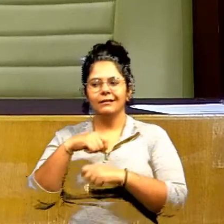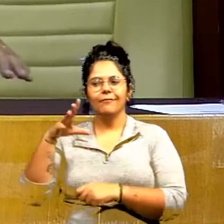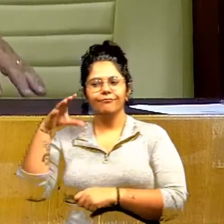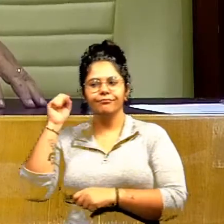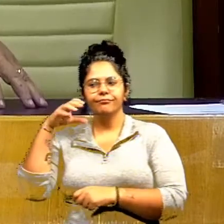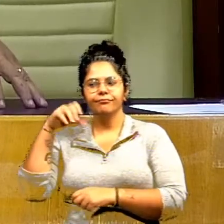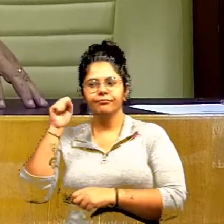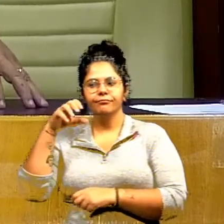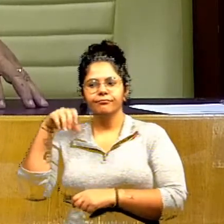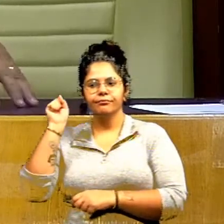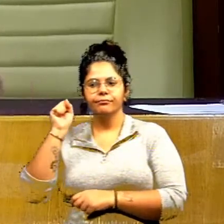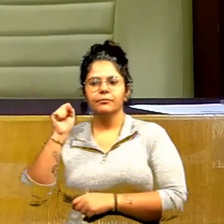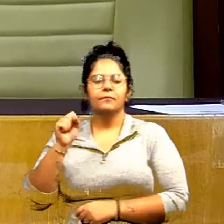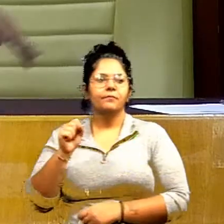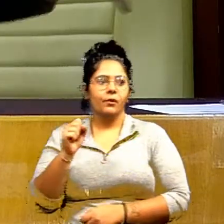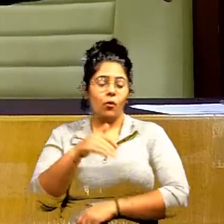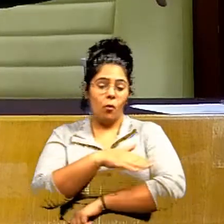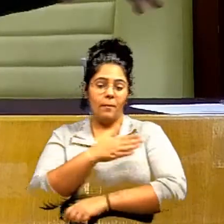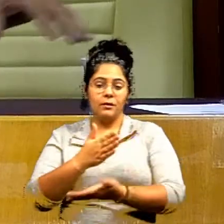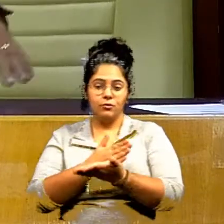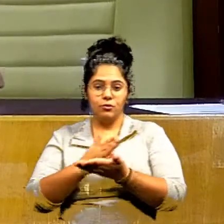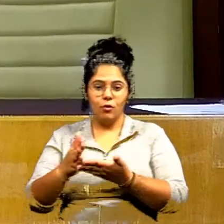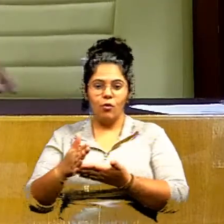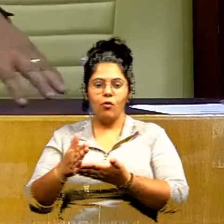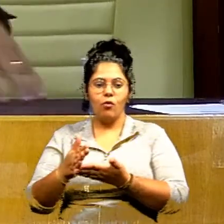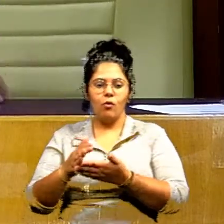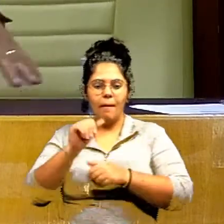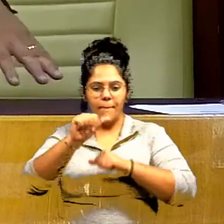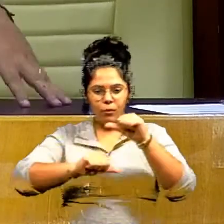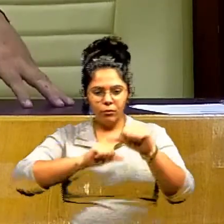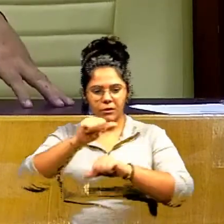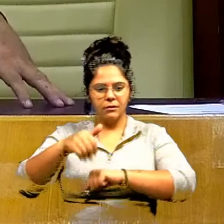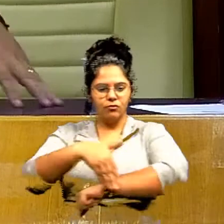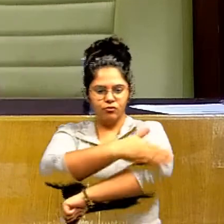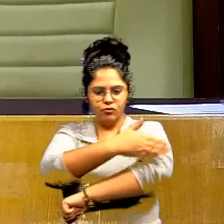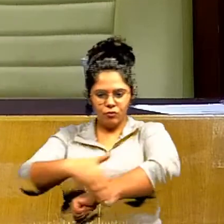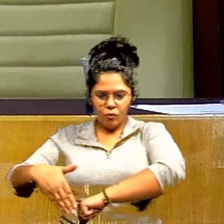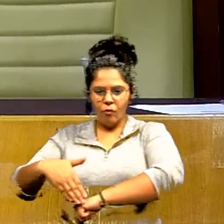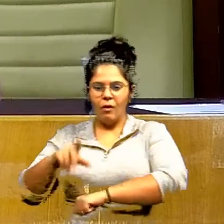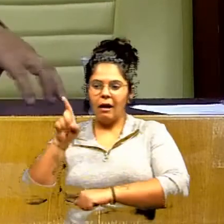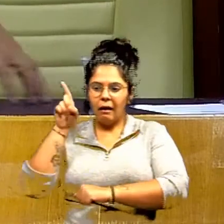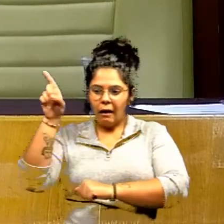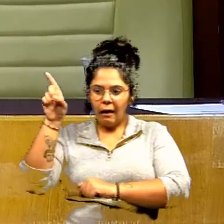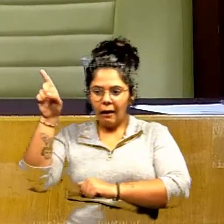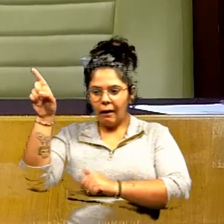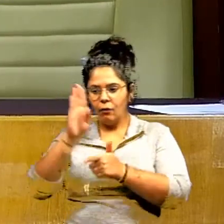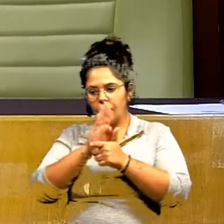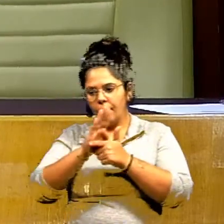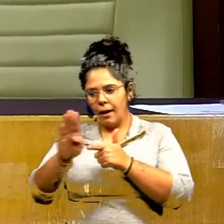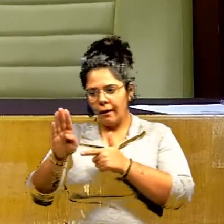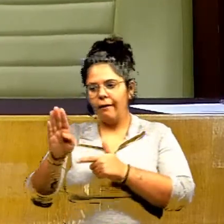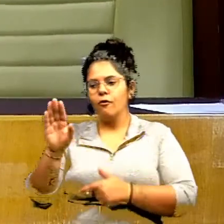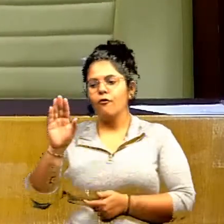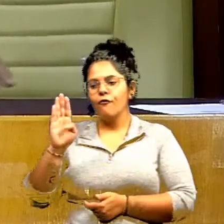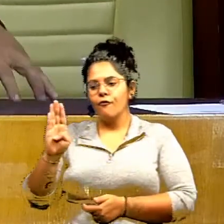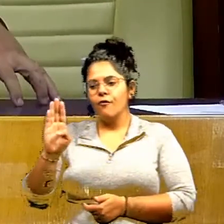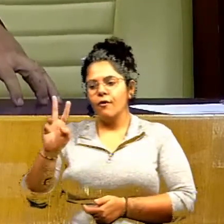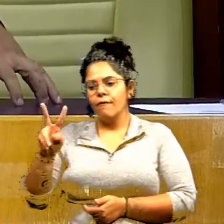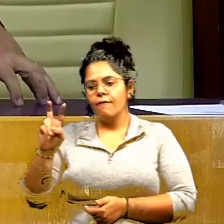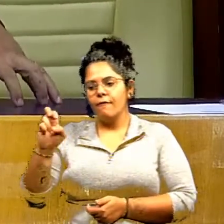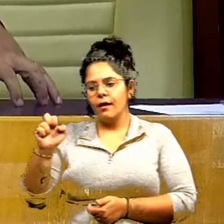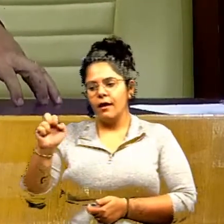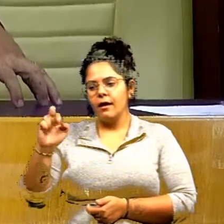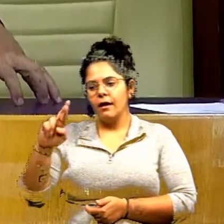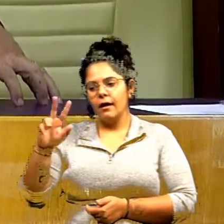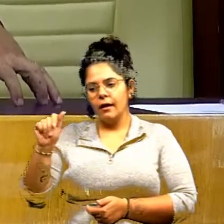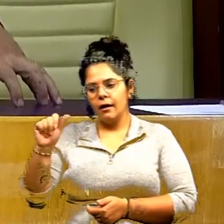porque quando começou o asfalto lá no Veracruz que depois passou para a região do senhor que é ali da região oeste que do João Brado, eu falei, vai chegar no Barro Goiá. Aí